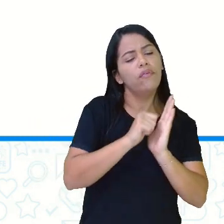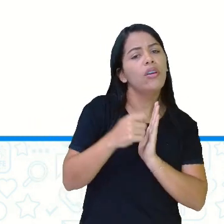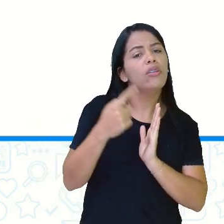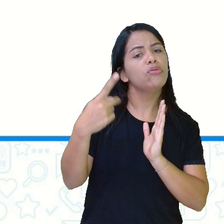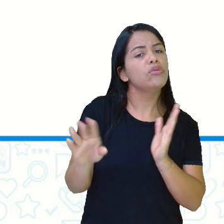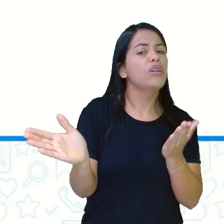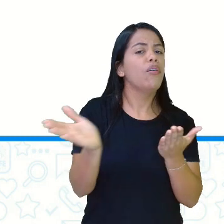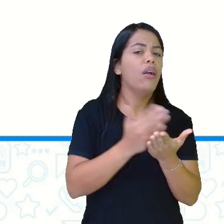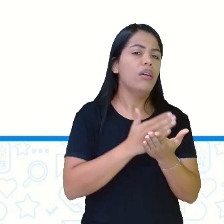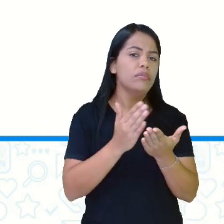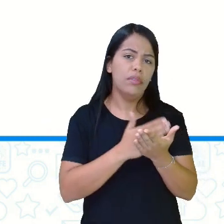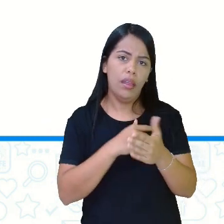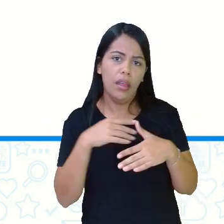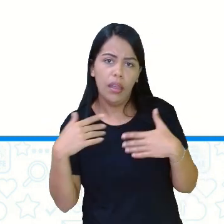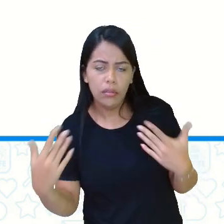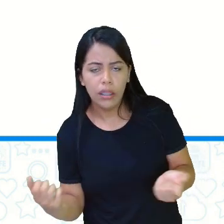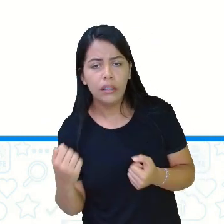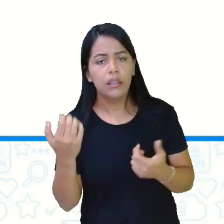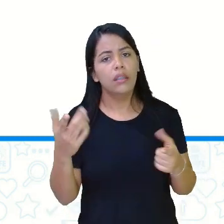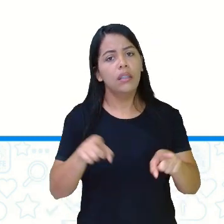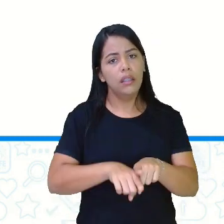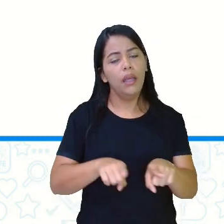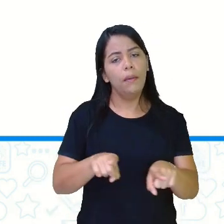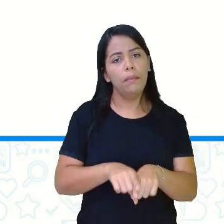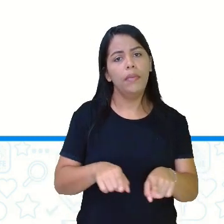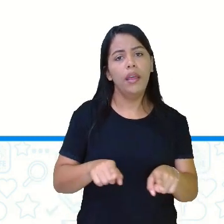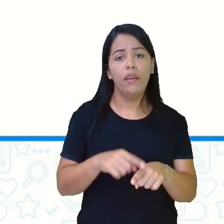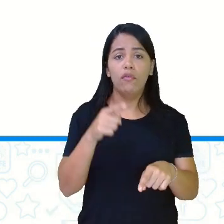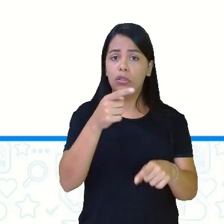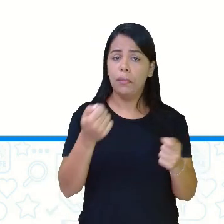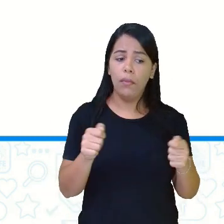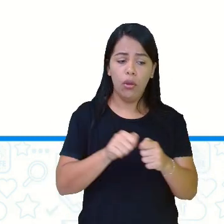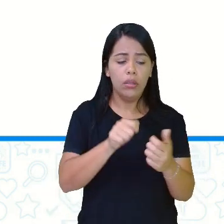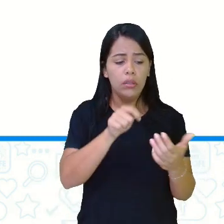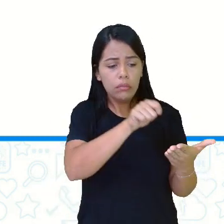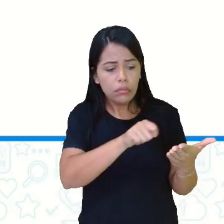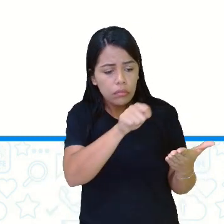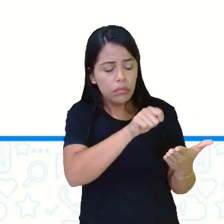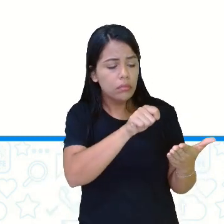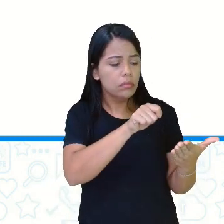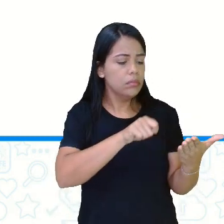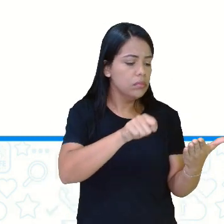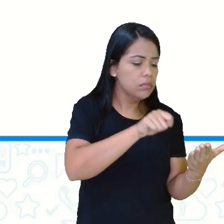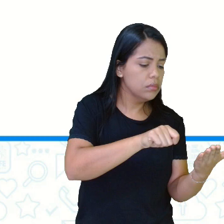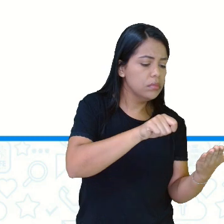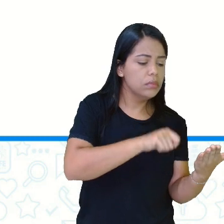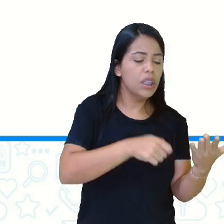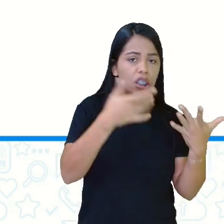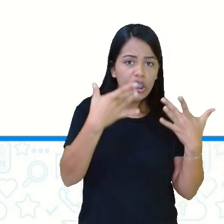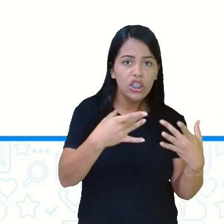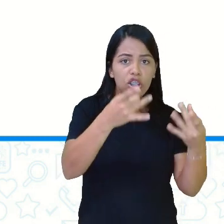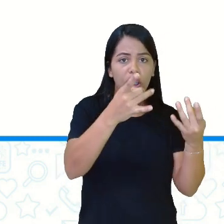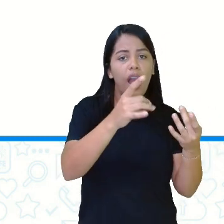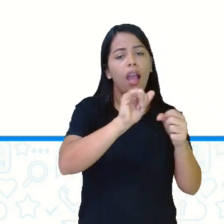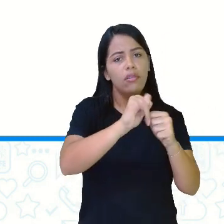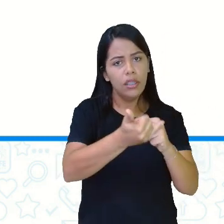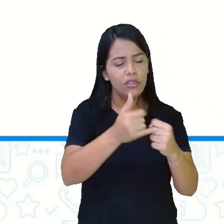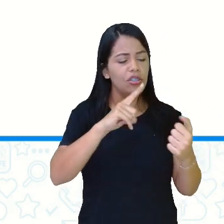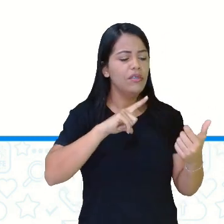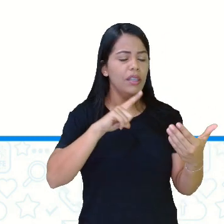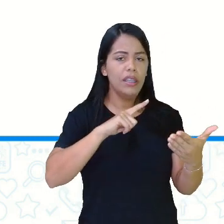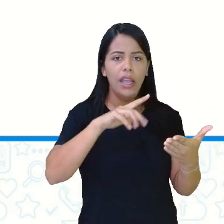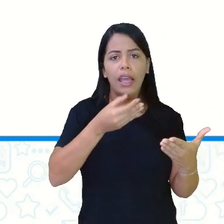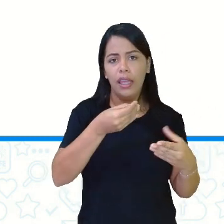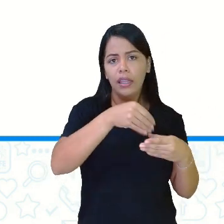anotando ela e circulando os adjetivos pátrios que aparecem nessa música, tá? De Chico Buarque.